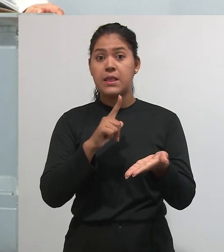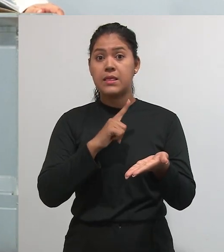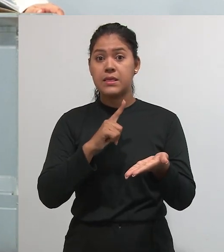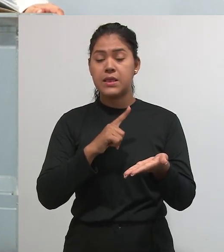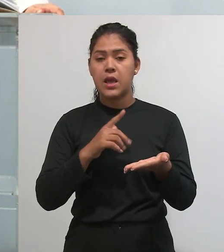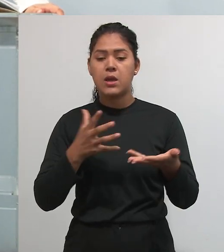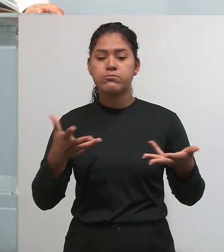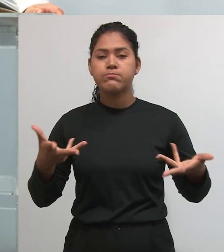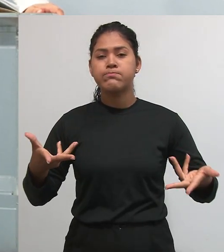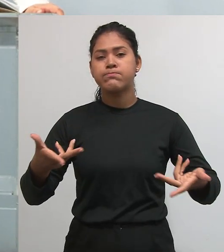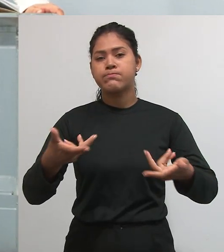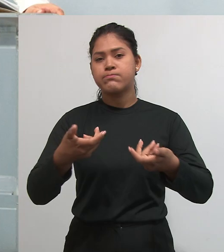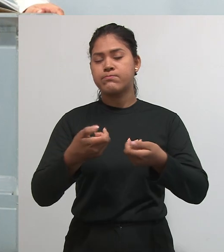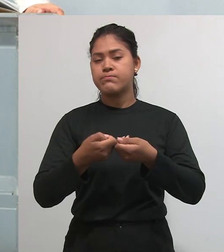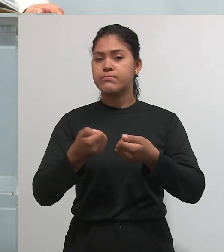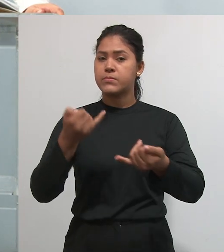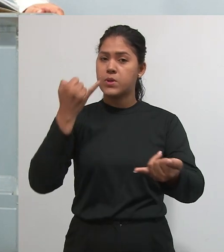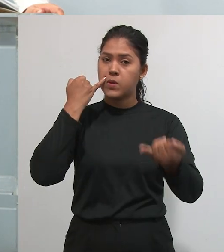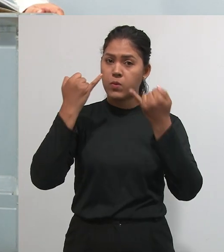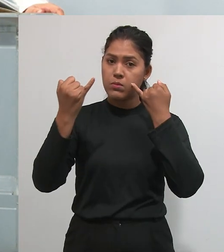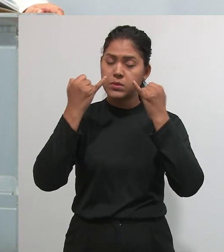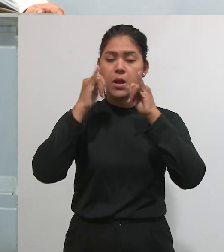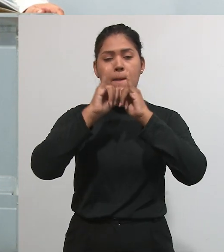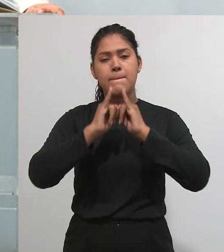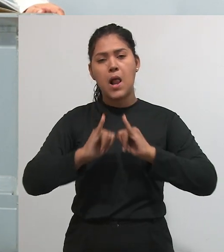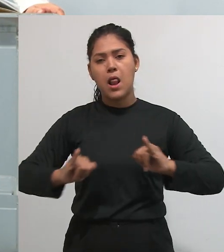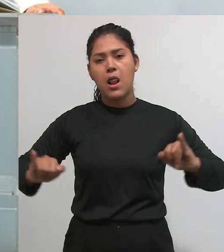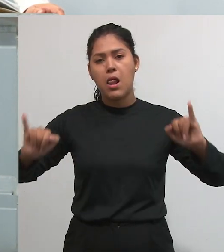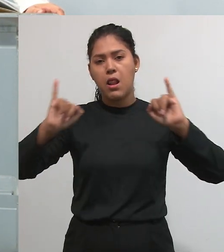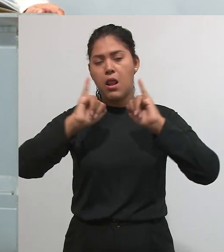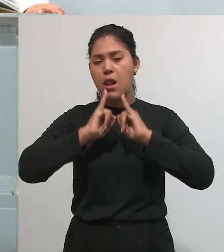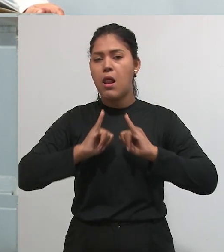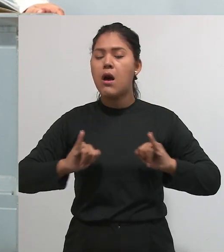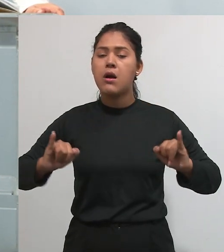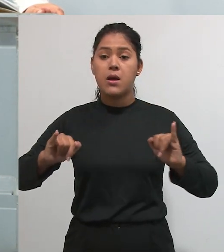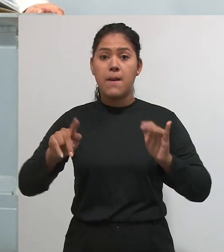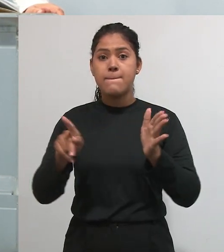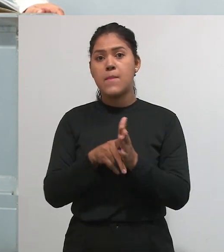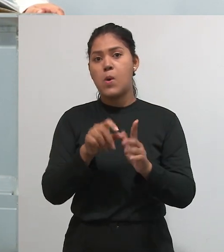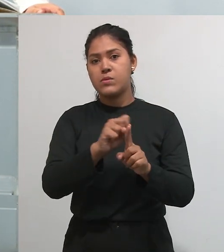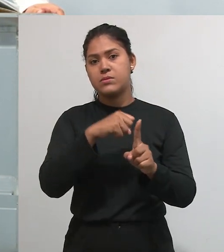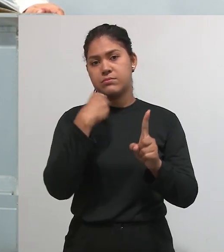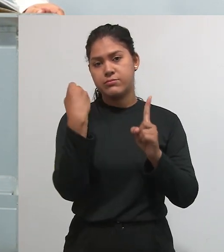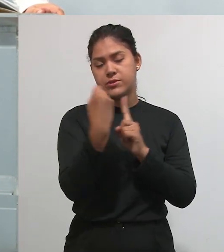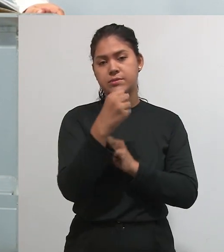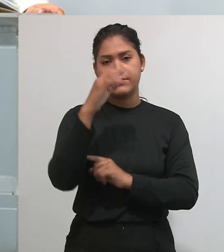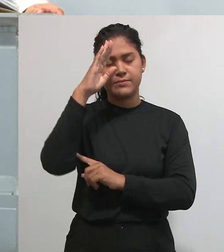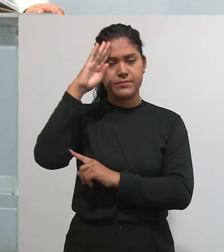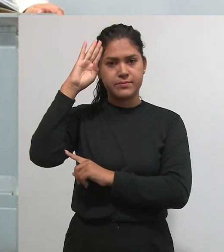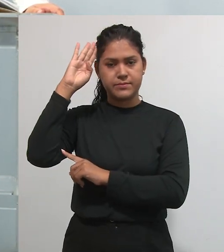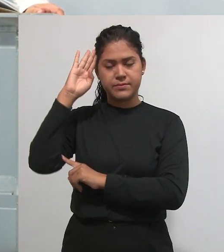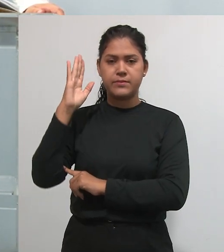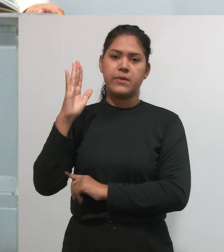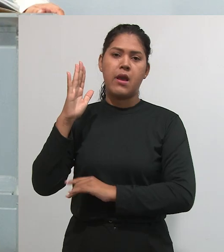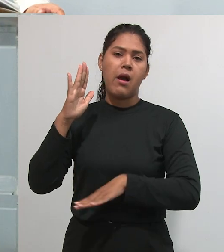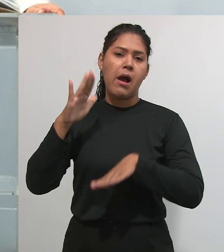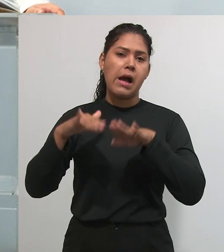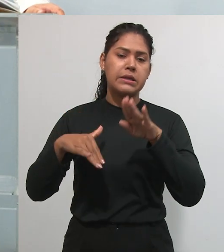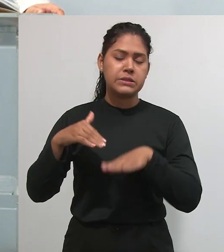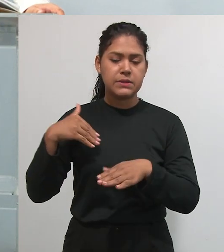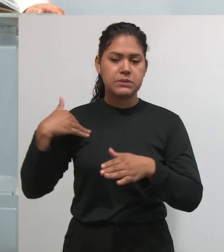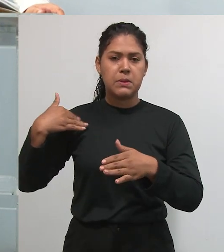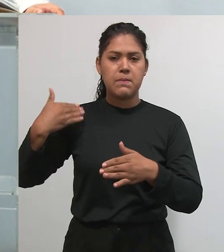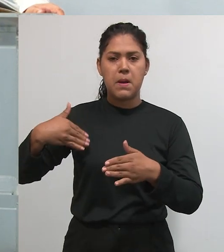da qualidade de informação que ela está transmitindo para a comunidade acadêmica. Então, durante o nosso